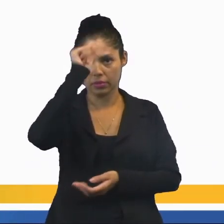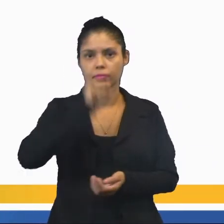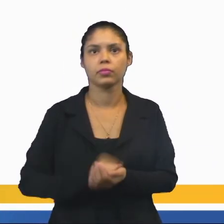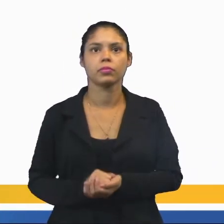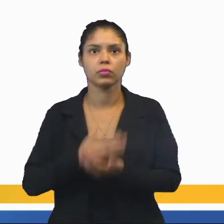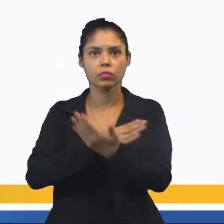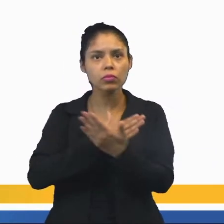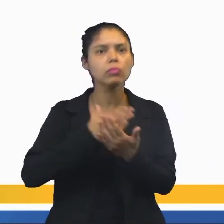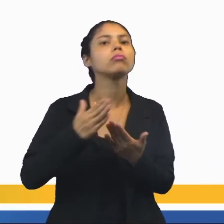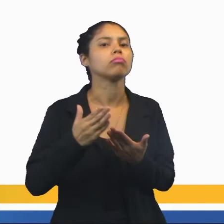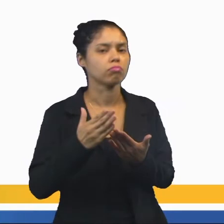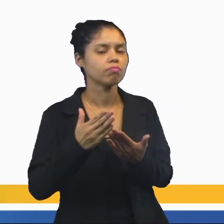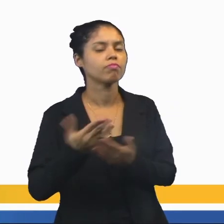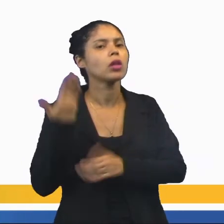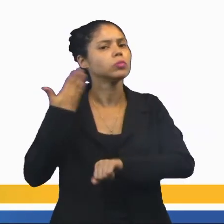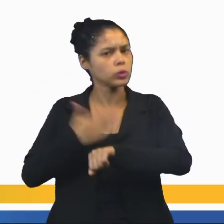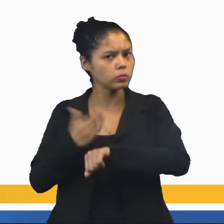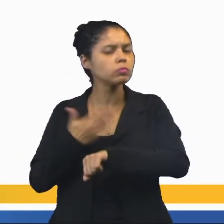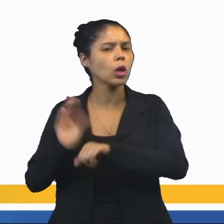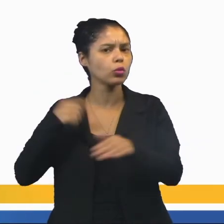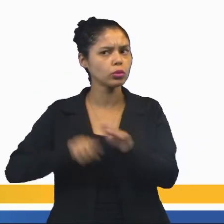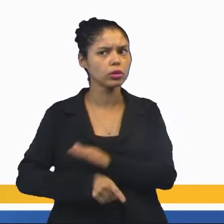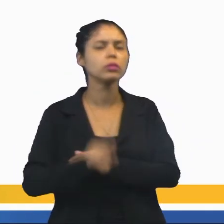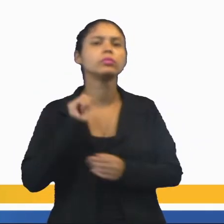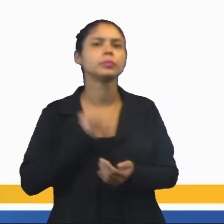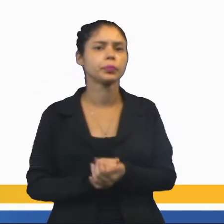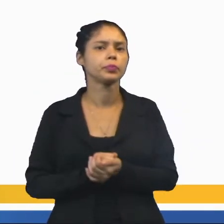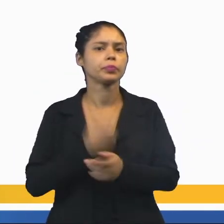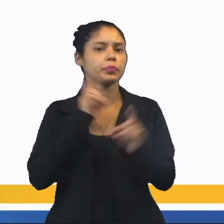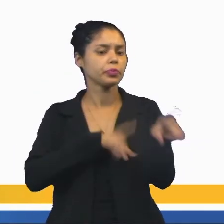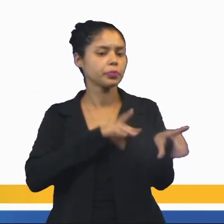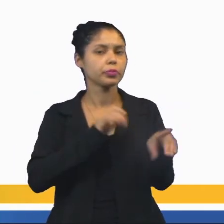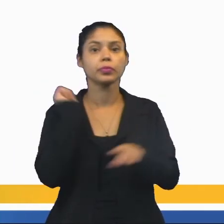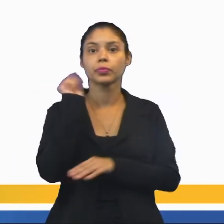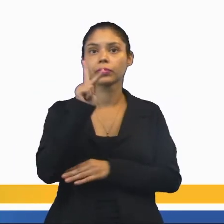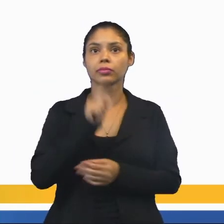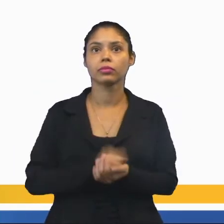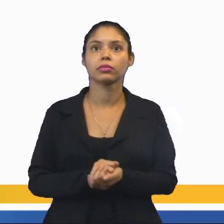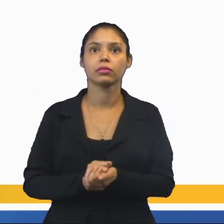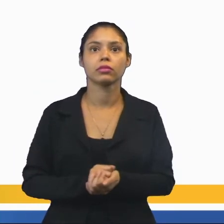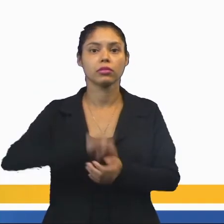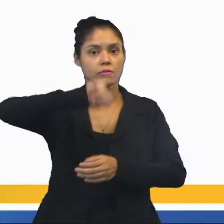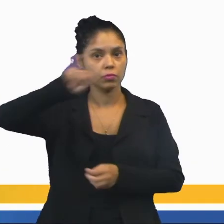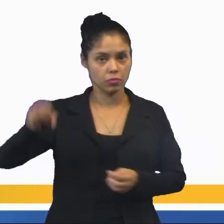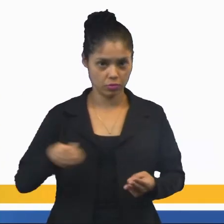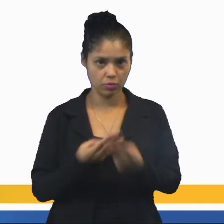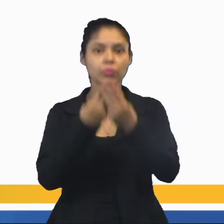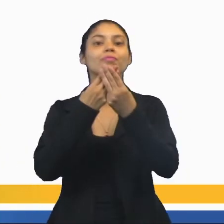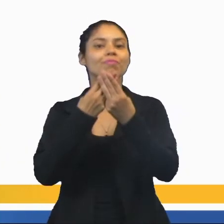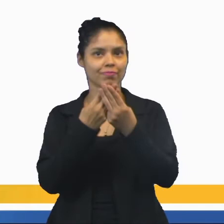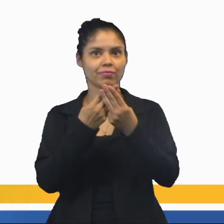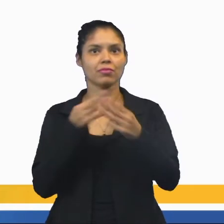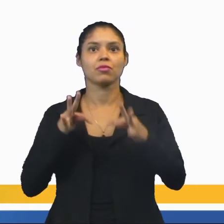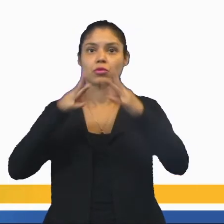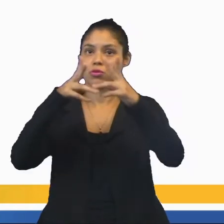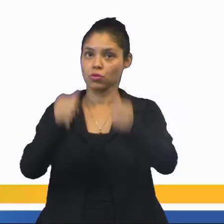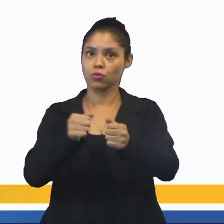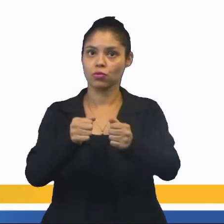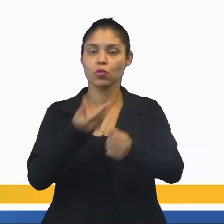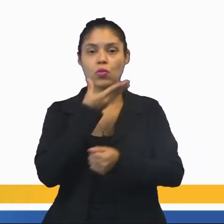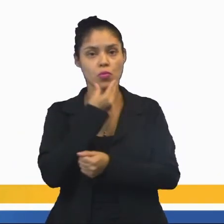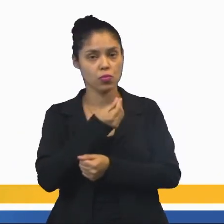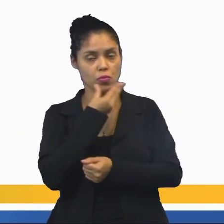iniciados, treinando dentro da doutrina budista. E o judaísmo? Todo bebê do sexo